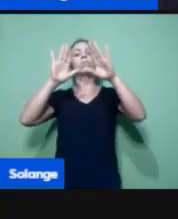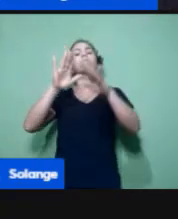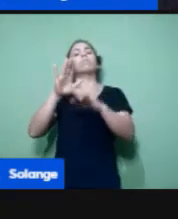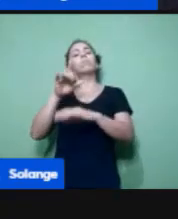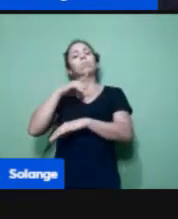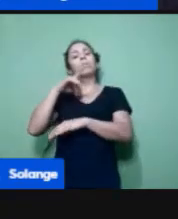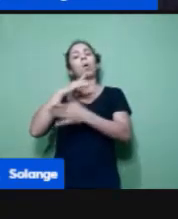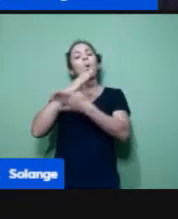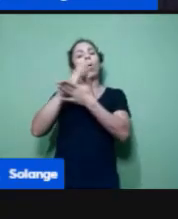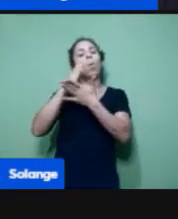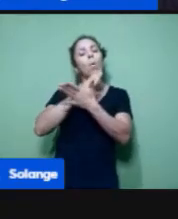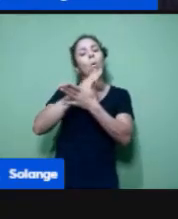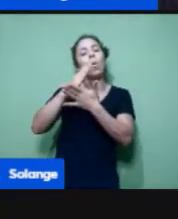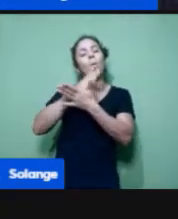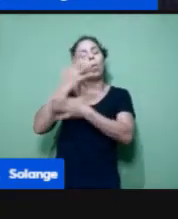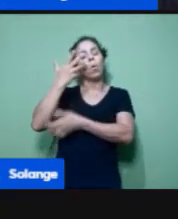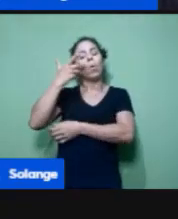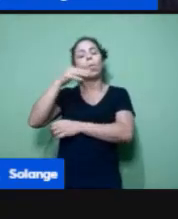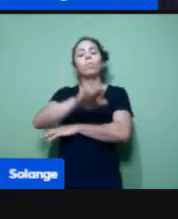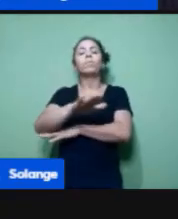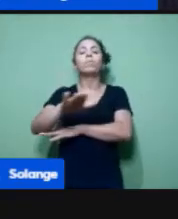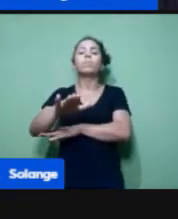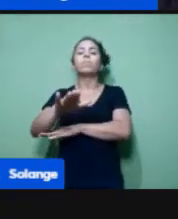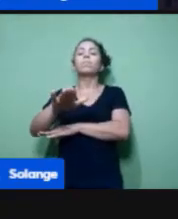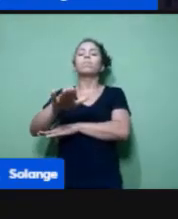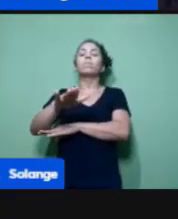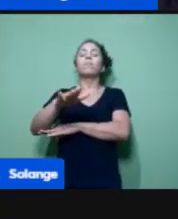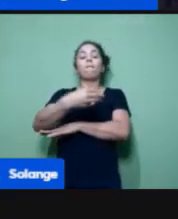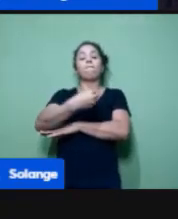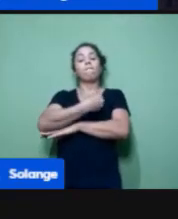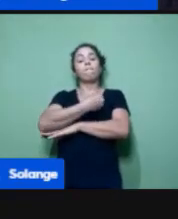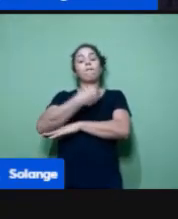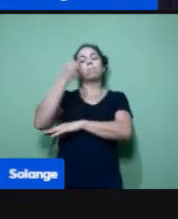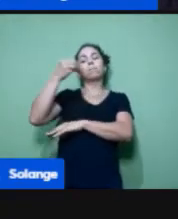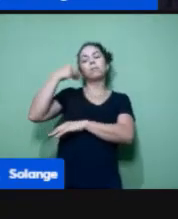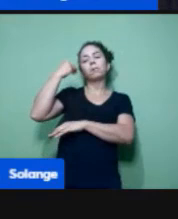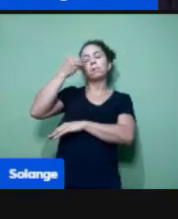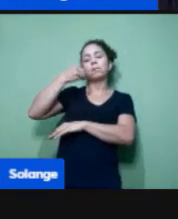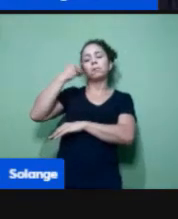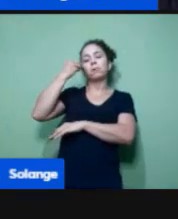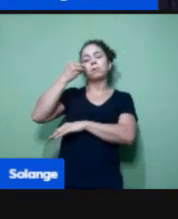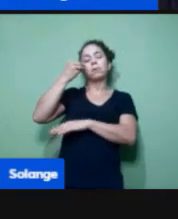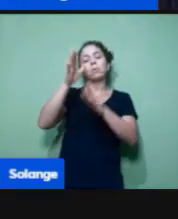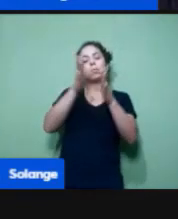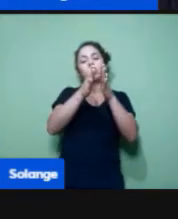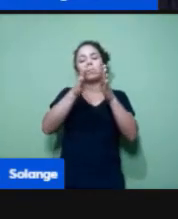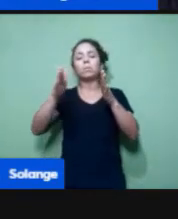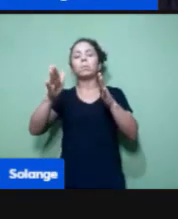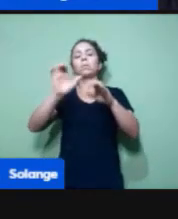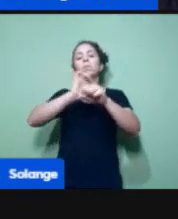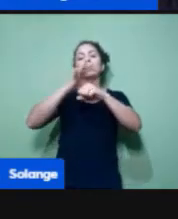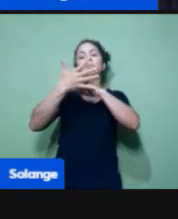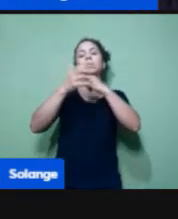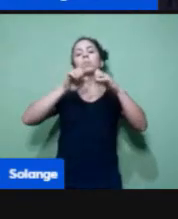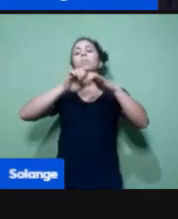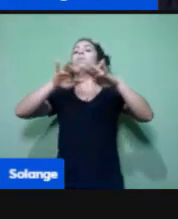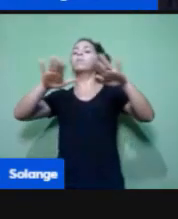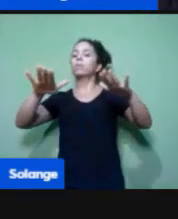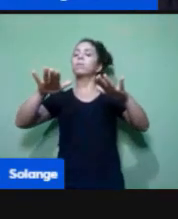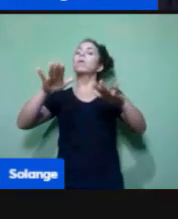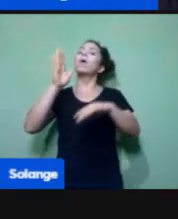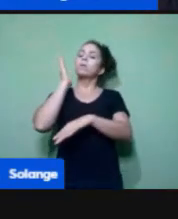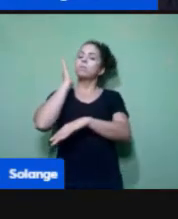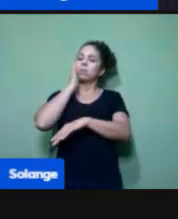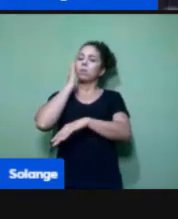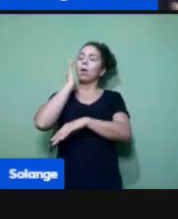estão desde muito pequenas já vivenciando esse processo de pandemia, então elas sabem o que estão acontecendo, entendeu?